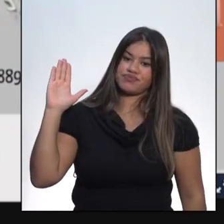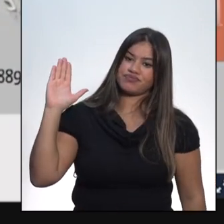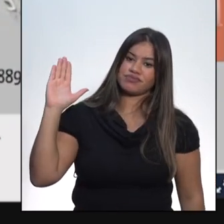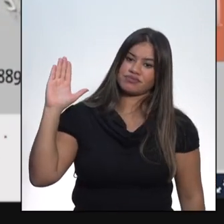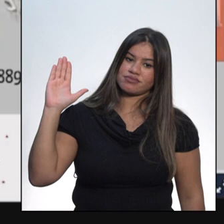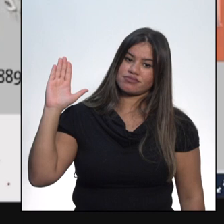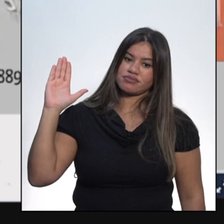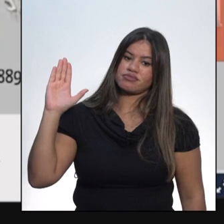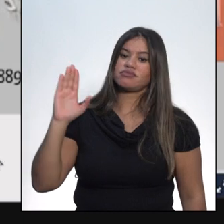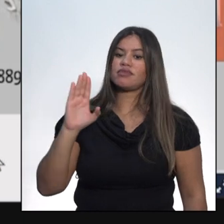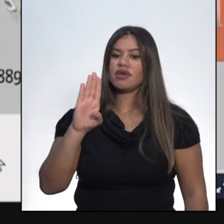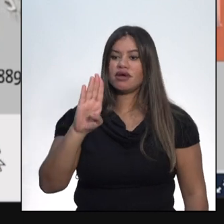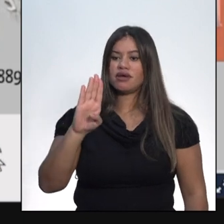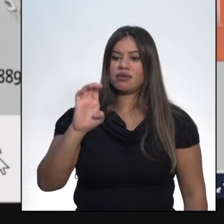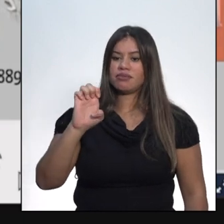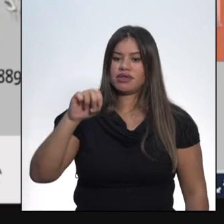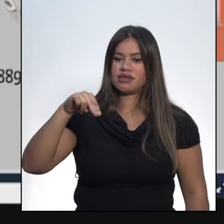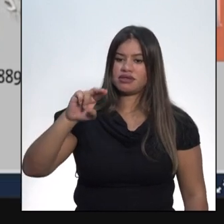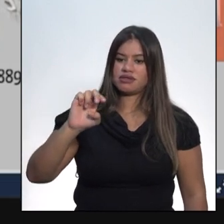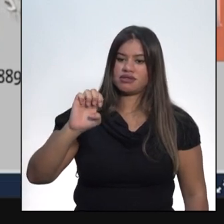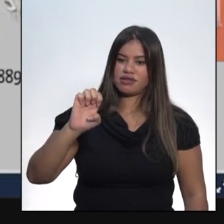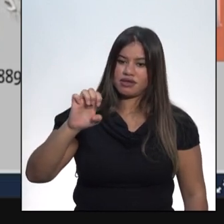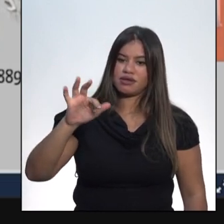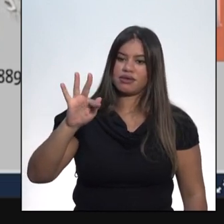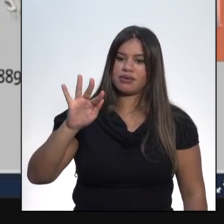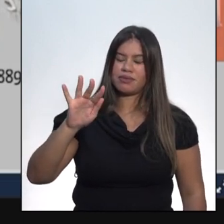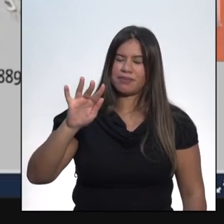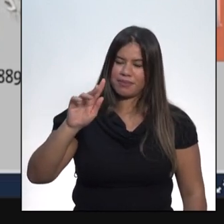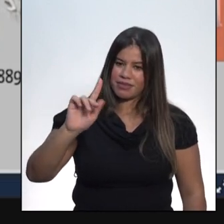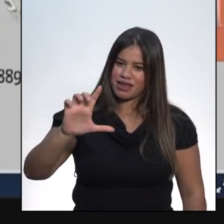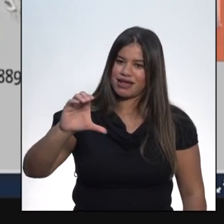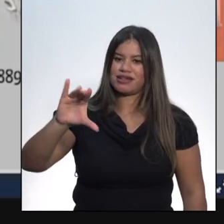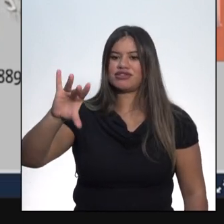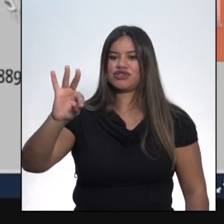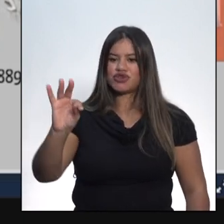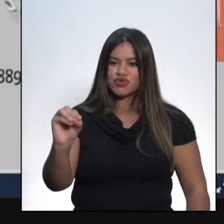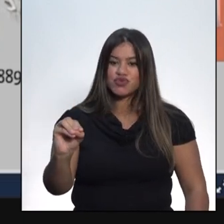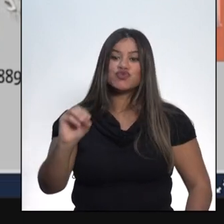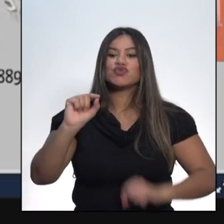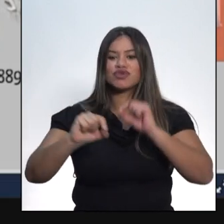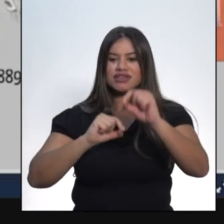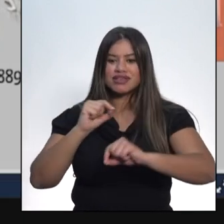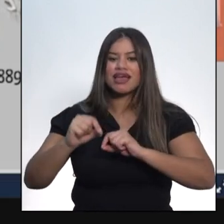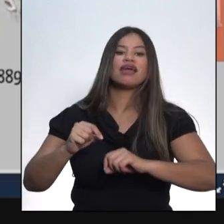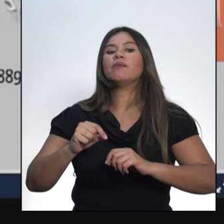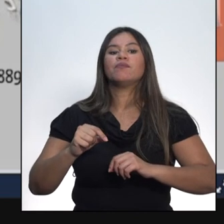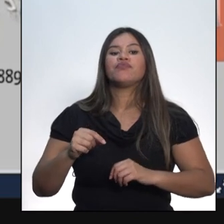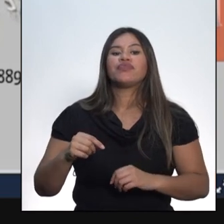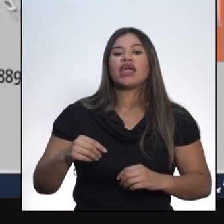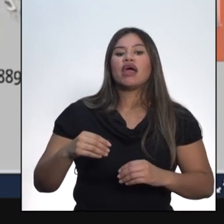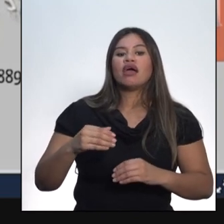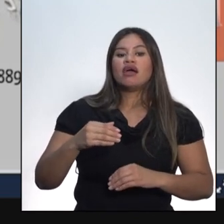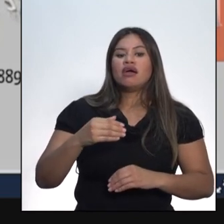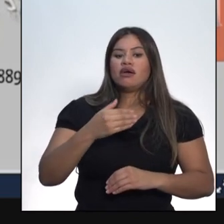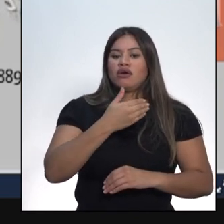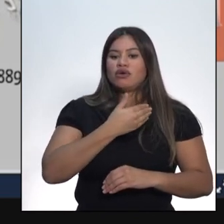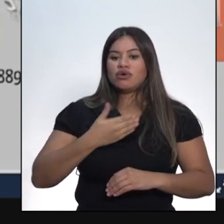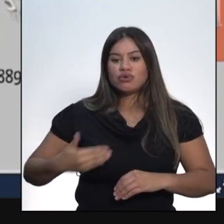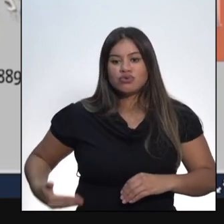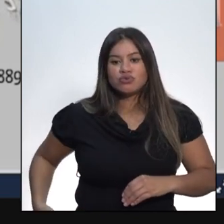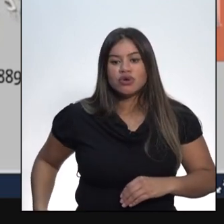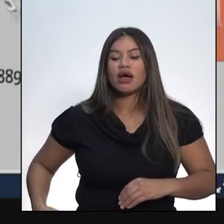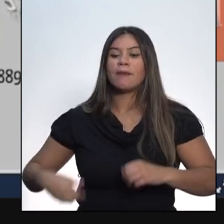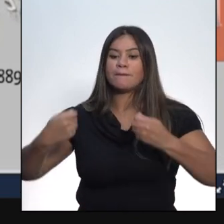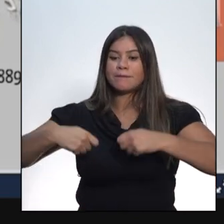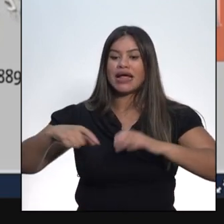beneplácito era a necessidade do imperador validar e autorizar as leis e decisões do Papa dentro